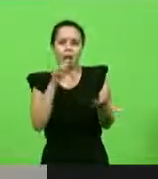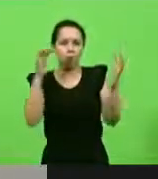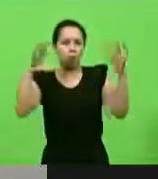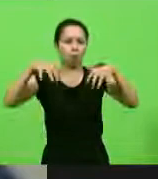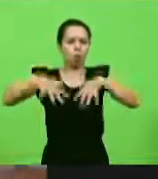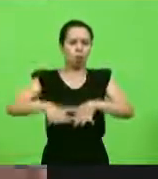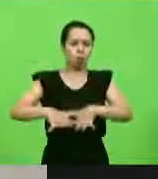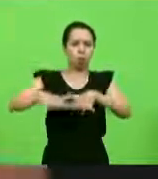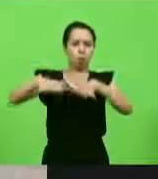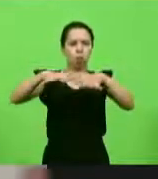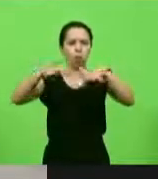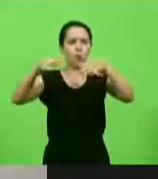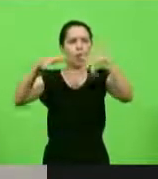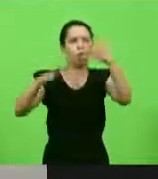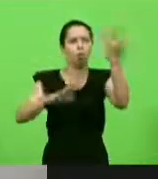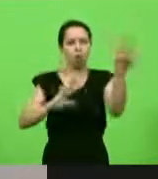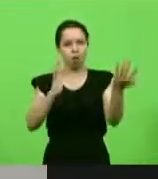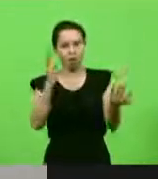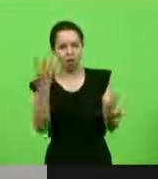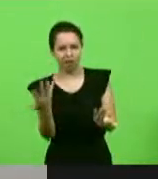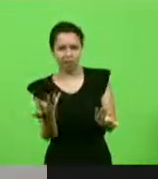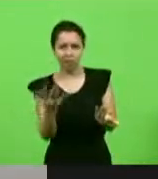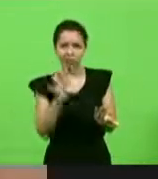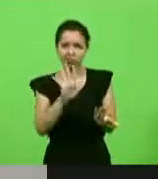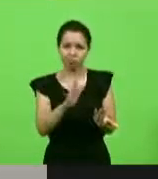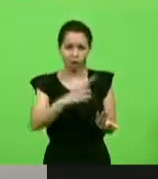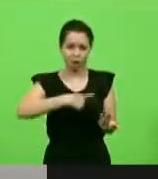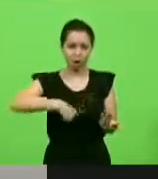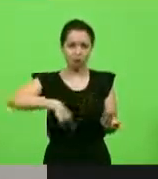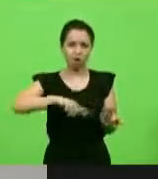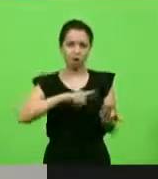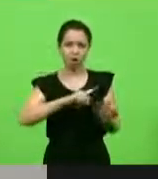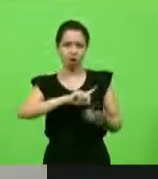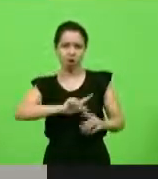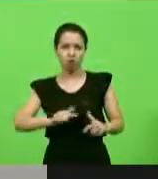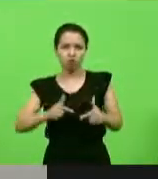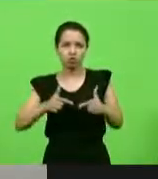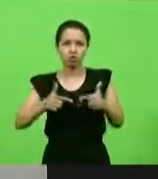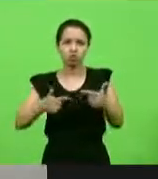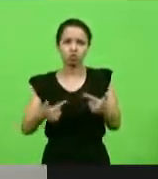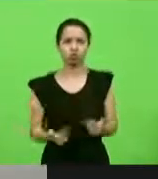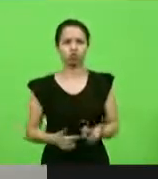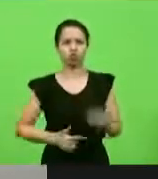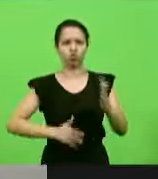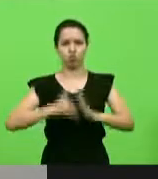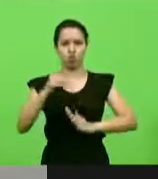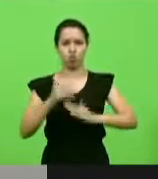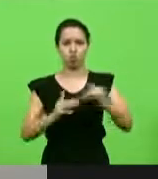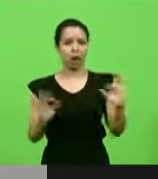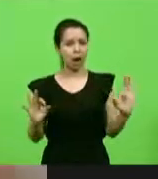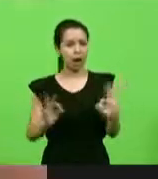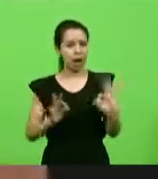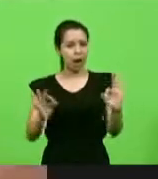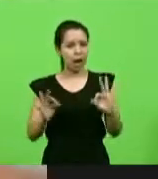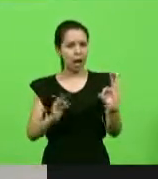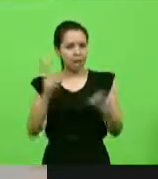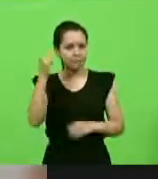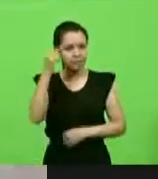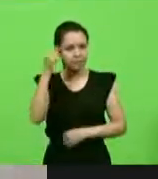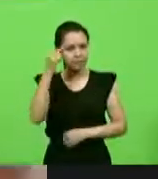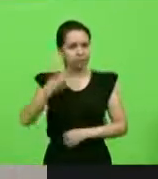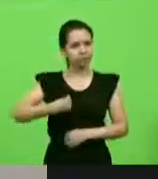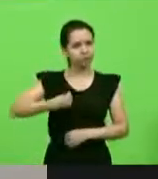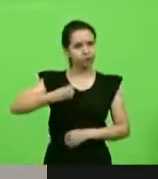intempérias, se nós não tivermos atitudes e não tivermos coerência com a vida e com o meio